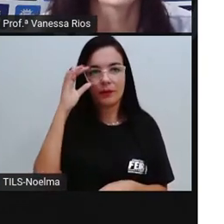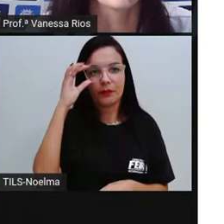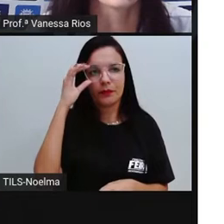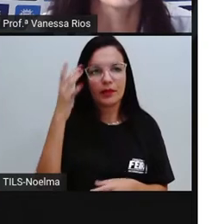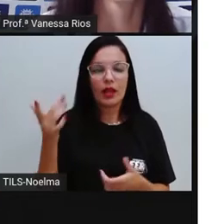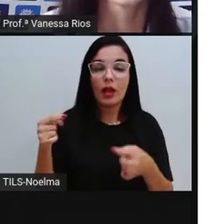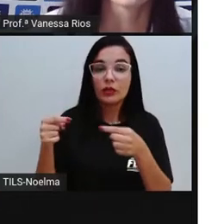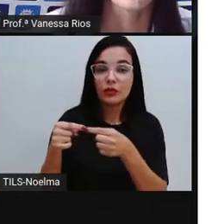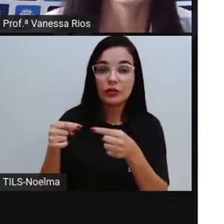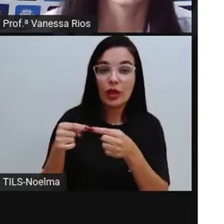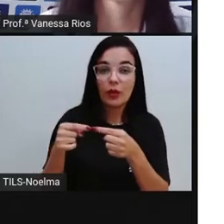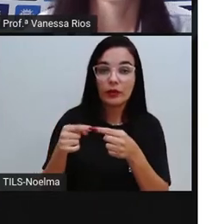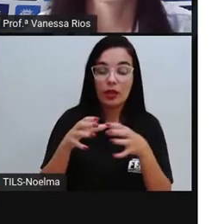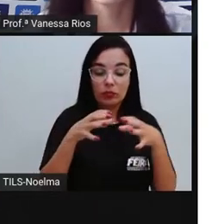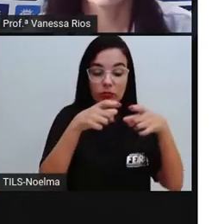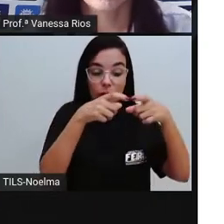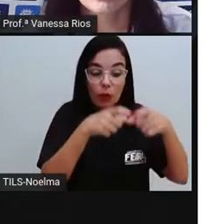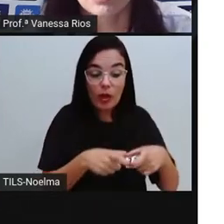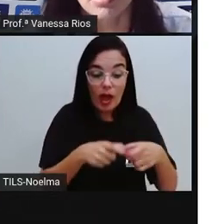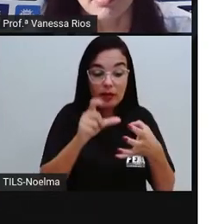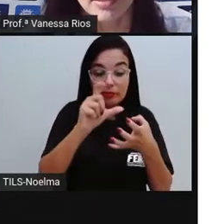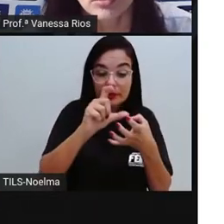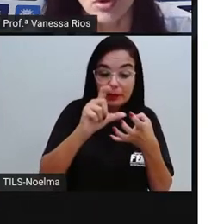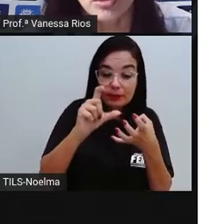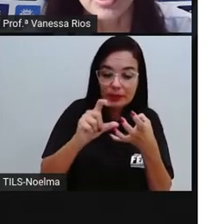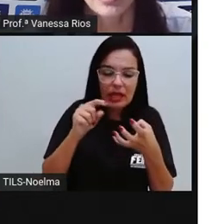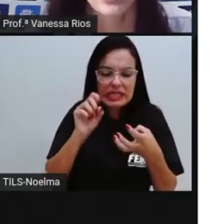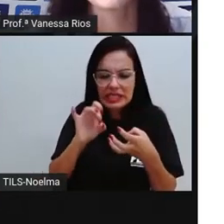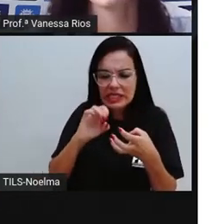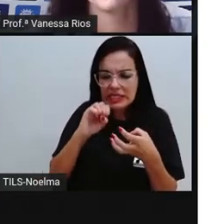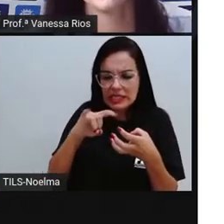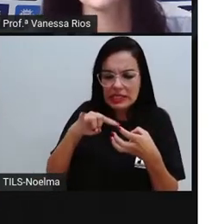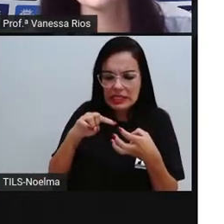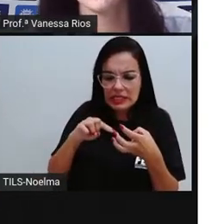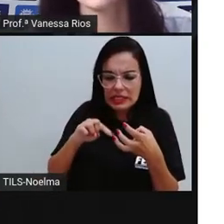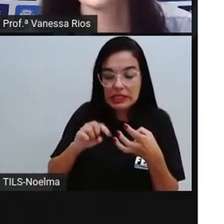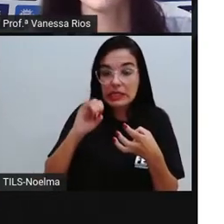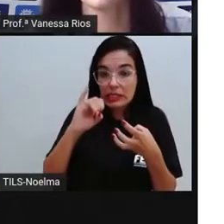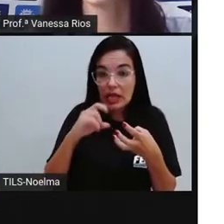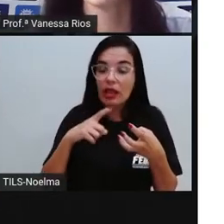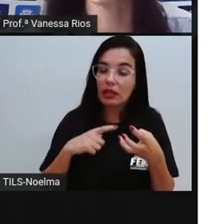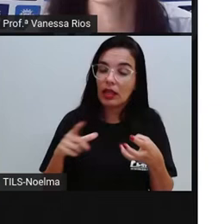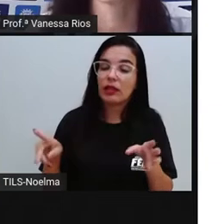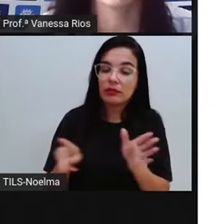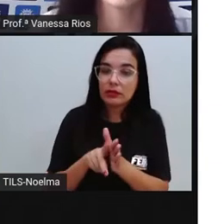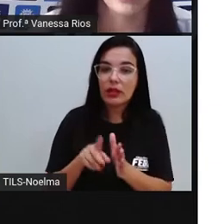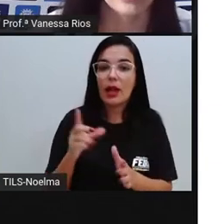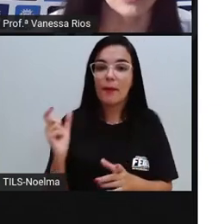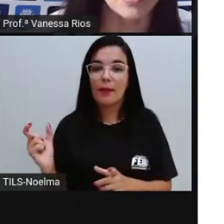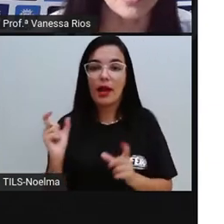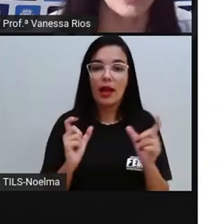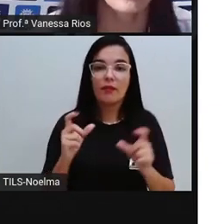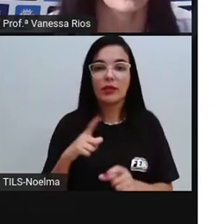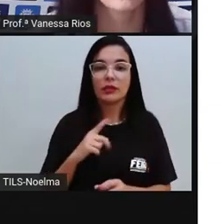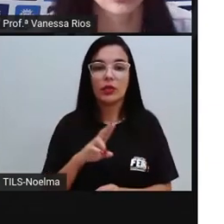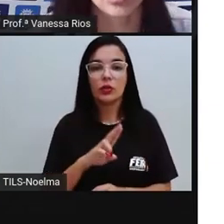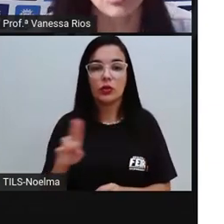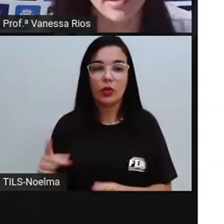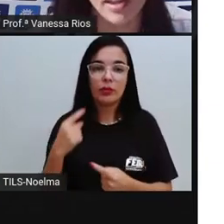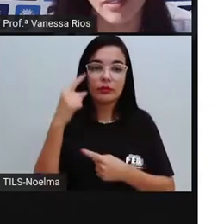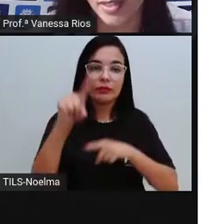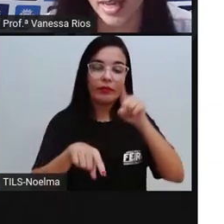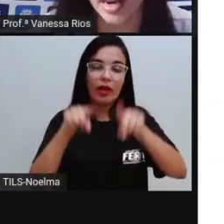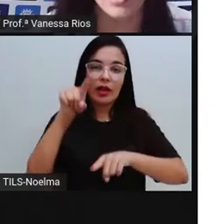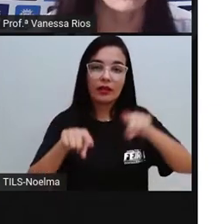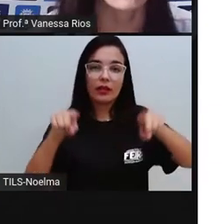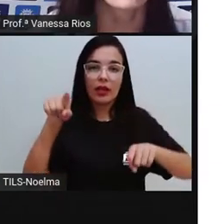Então, de acordo com a posição da sílaba tônica, as palavras recebem nomes variados. É o que a gente